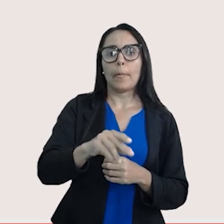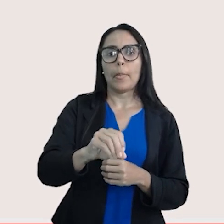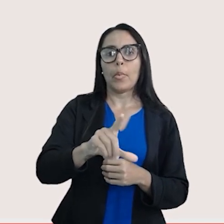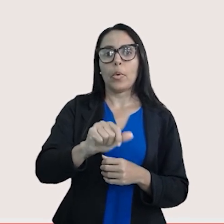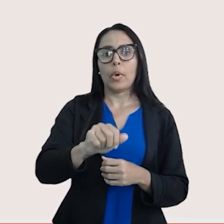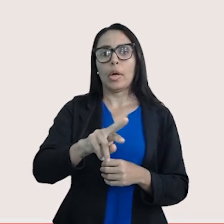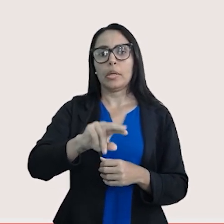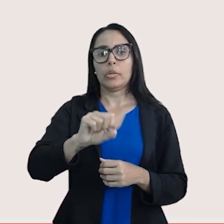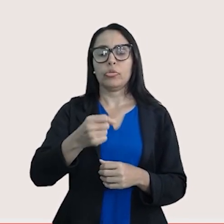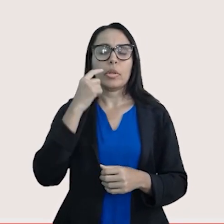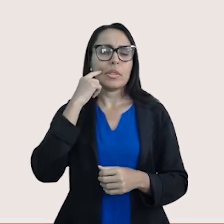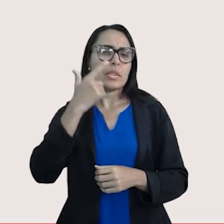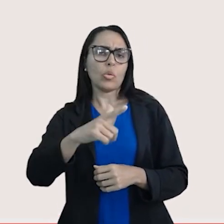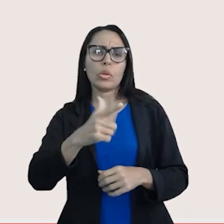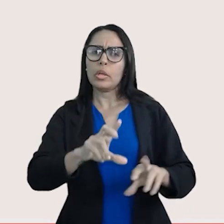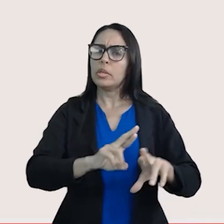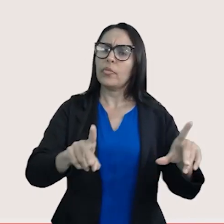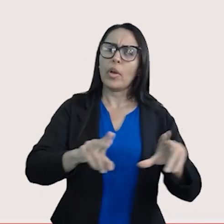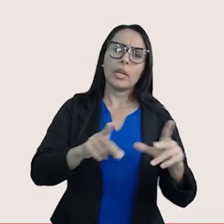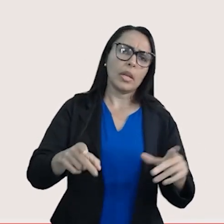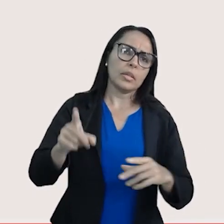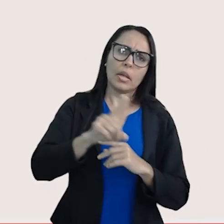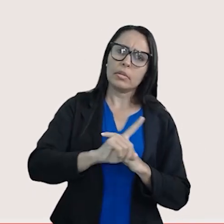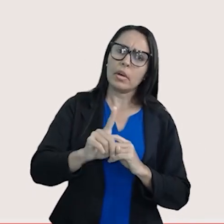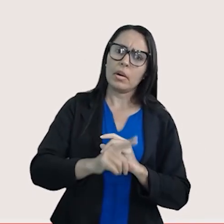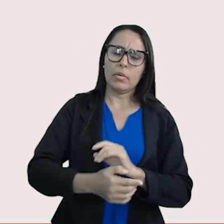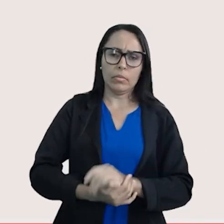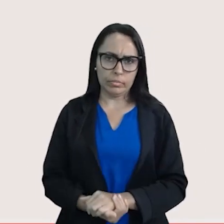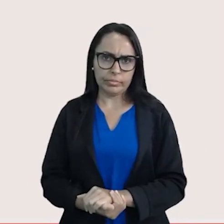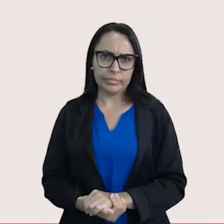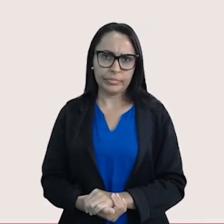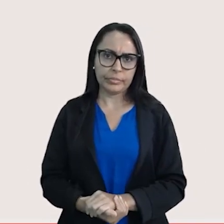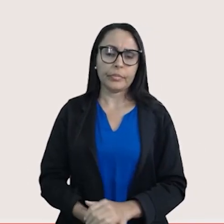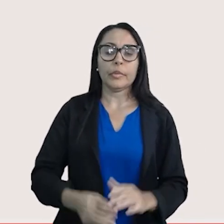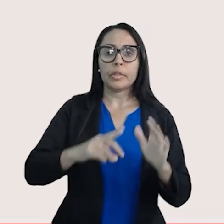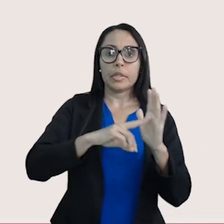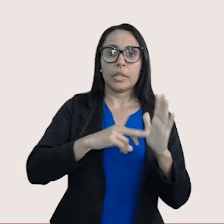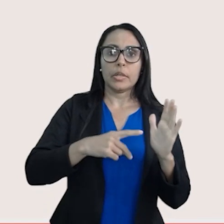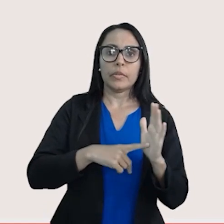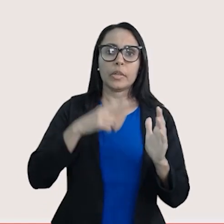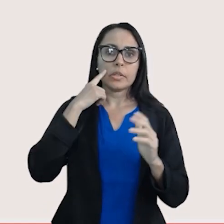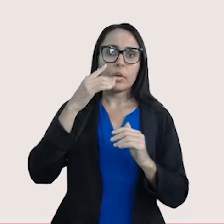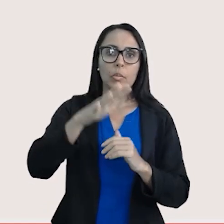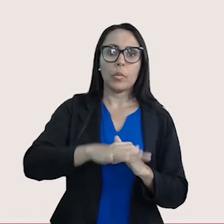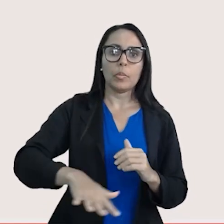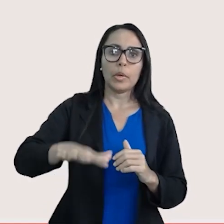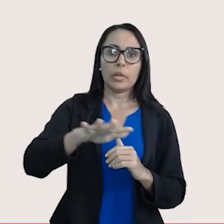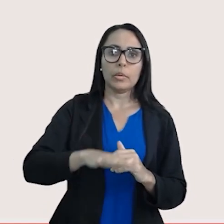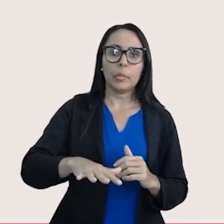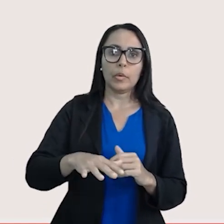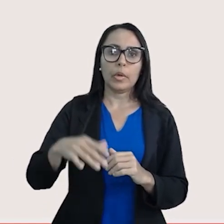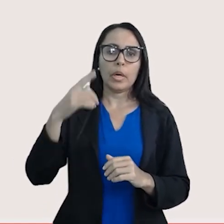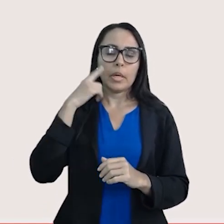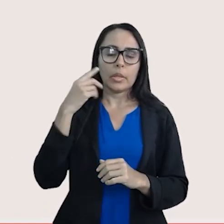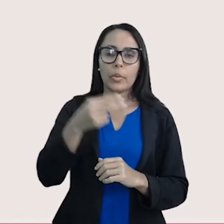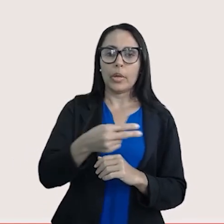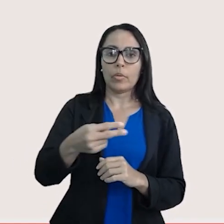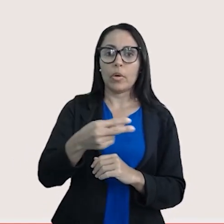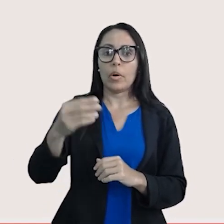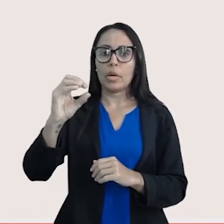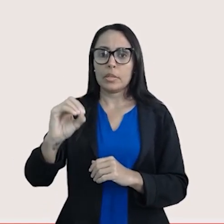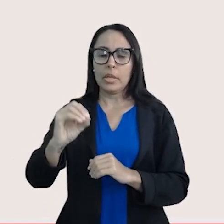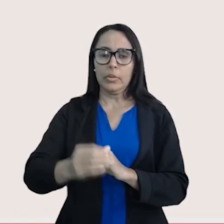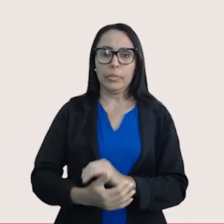eles não têm diferença de eletronegatividade. Significa dizer que seu momento de polo é igual a zero.